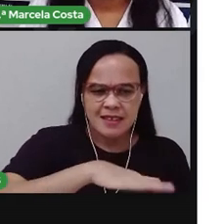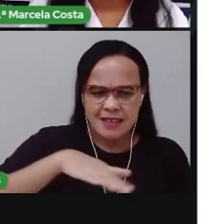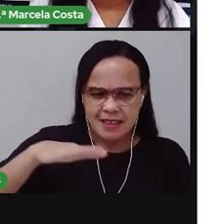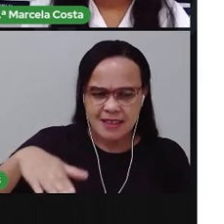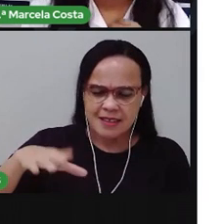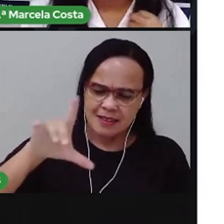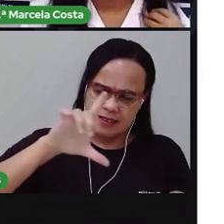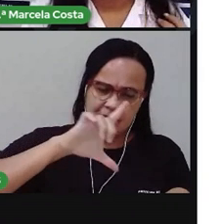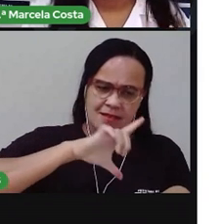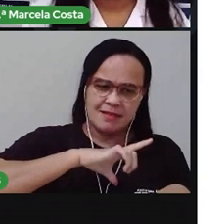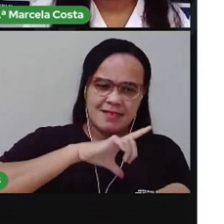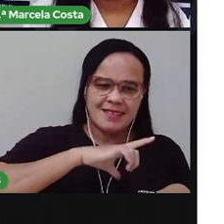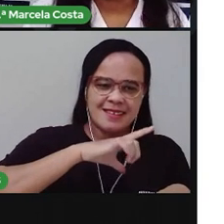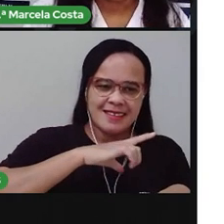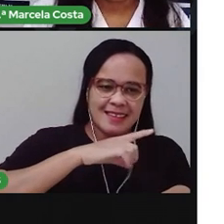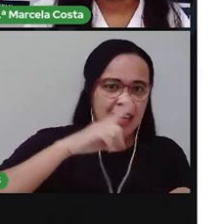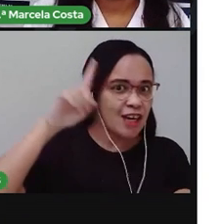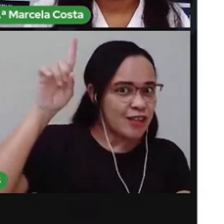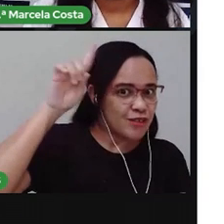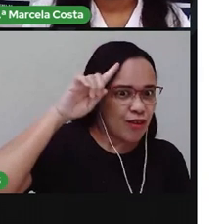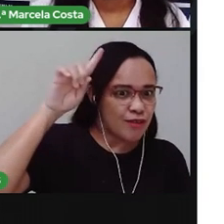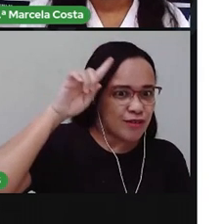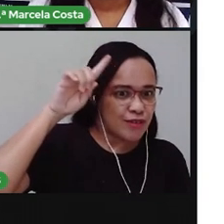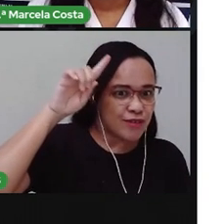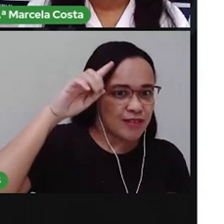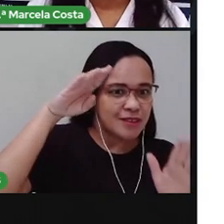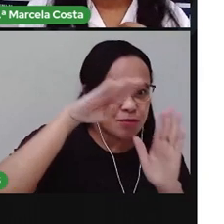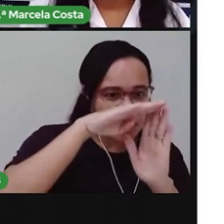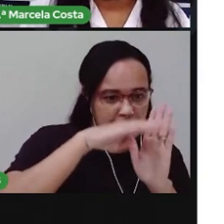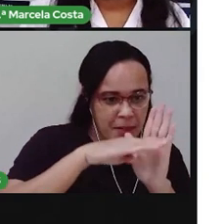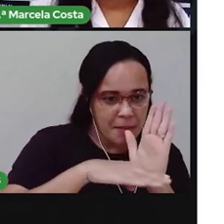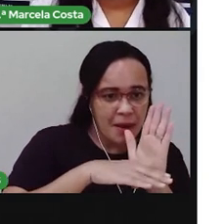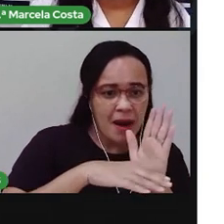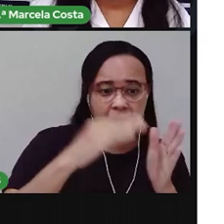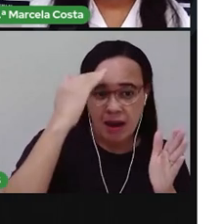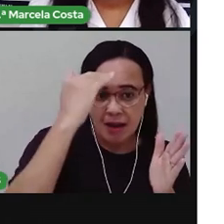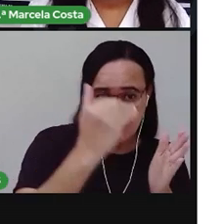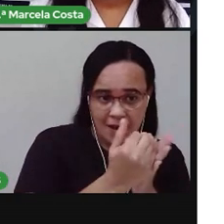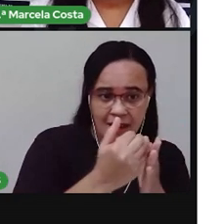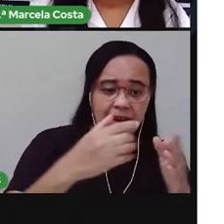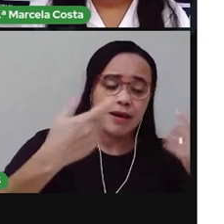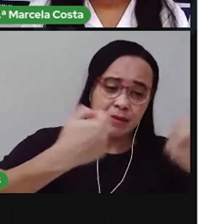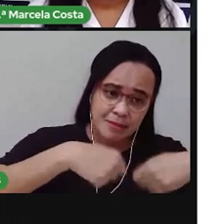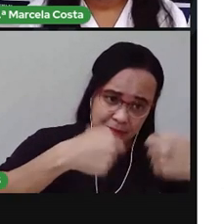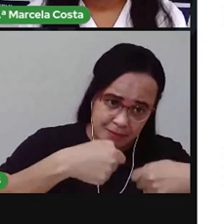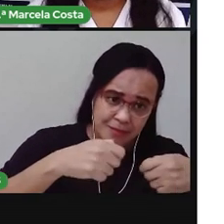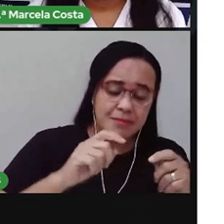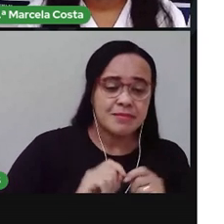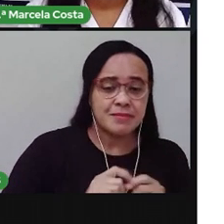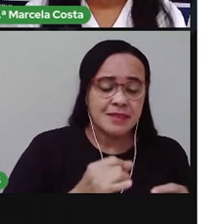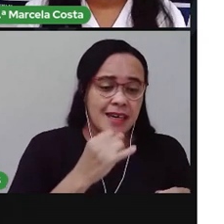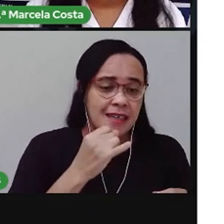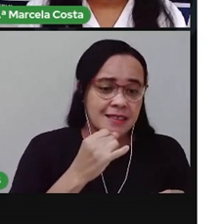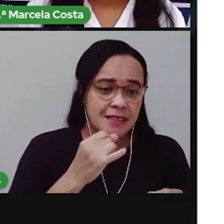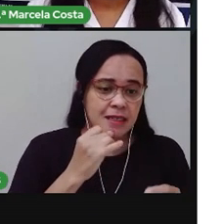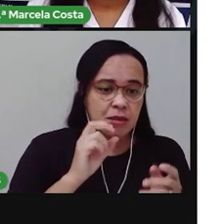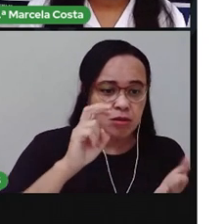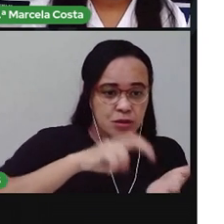rotina conforme a sua necessidade. Por exemplo, se você estuda pela manhã,